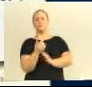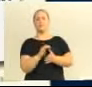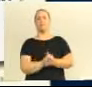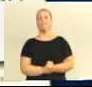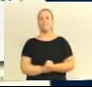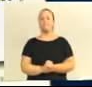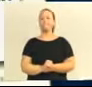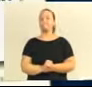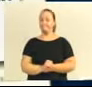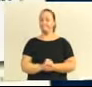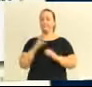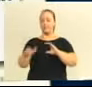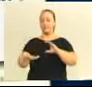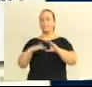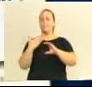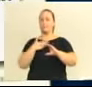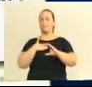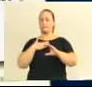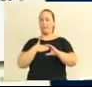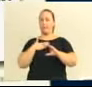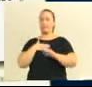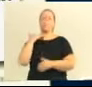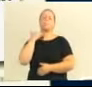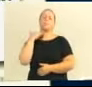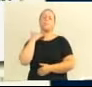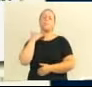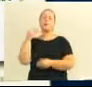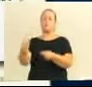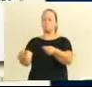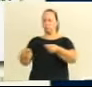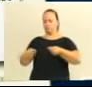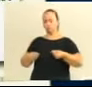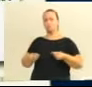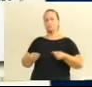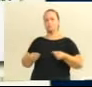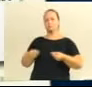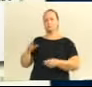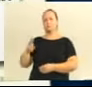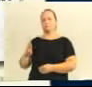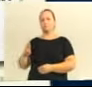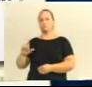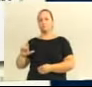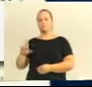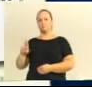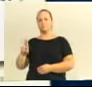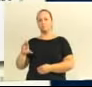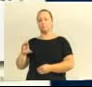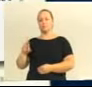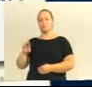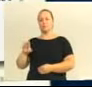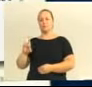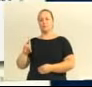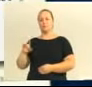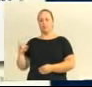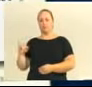-mail do Blanco Brucredi. Do Brucredi, que acaba sendo destinado ao